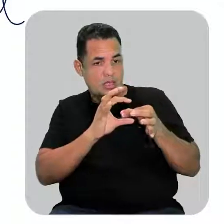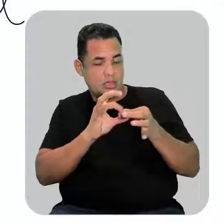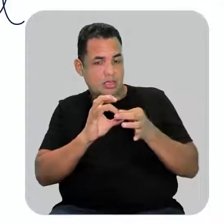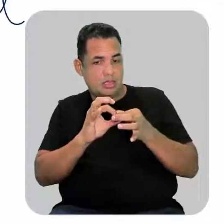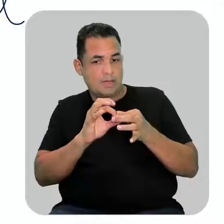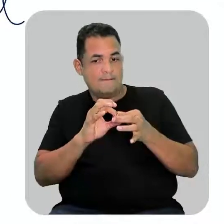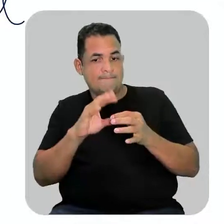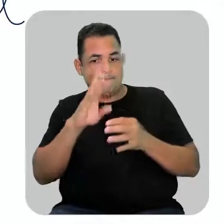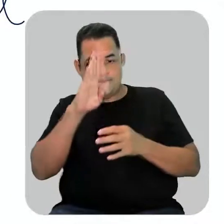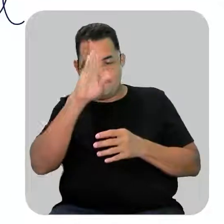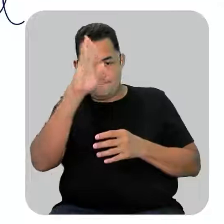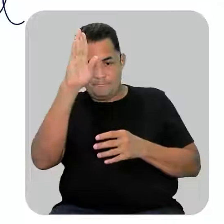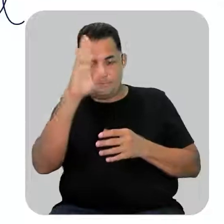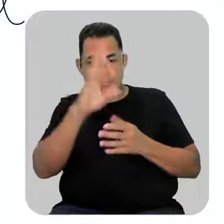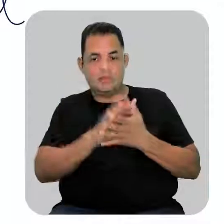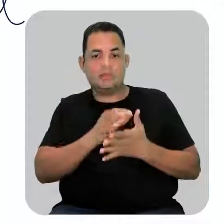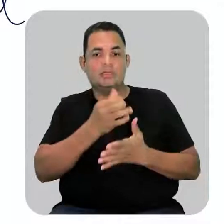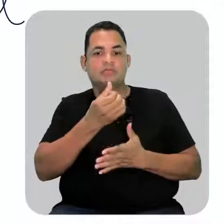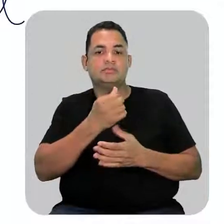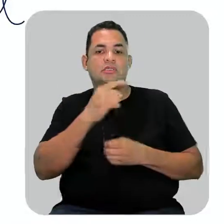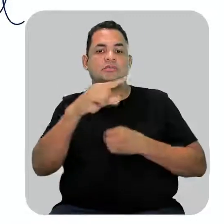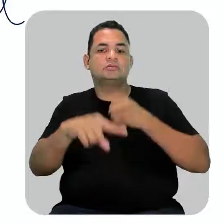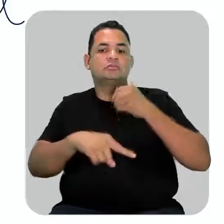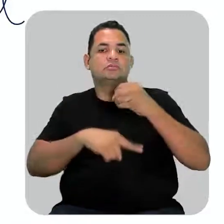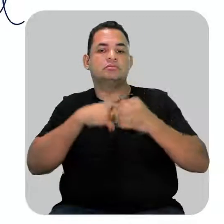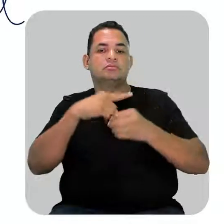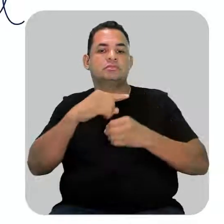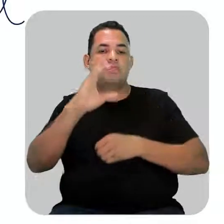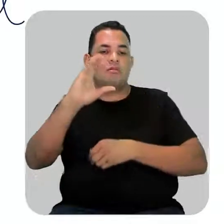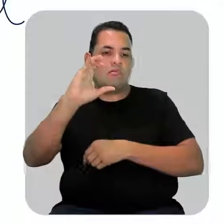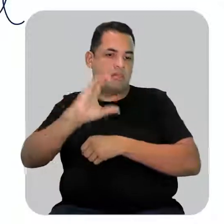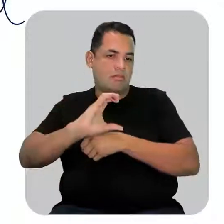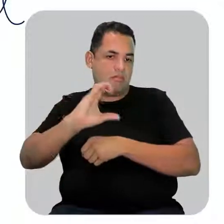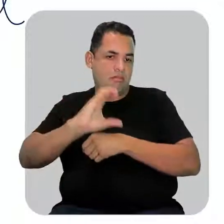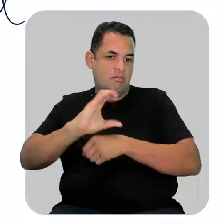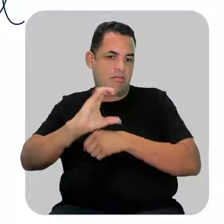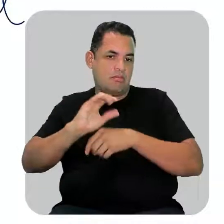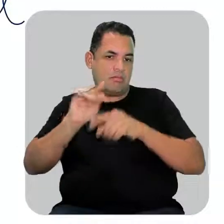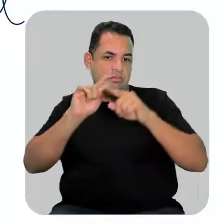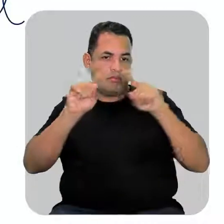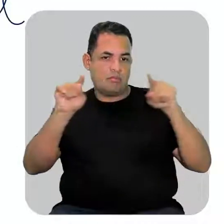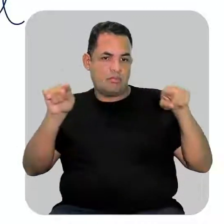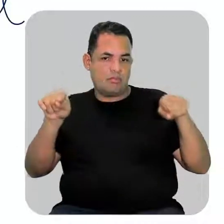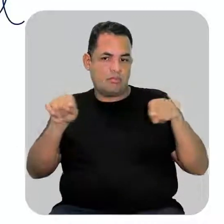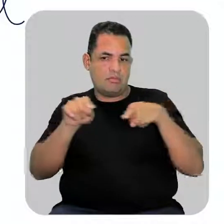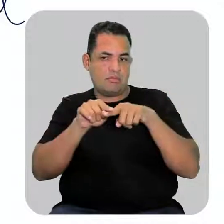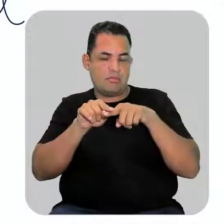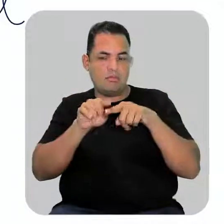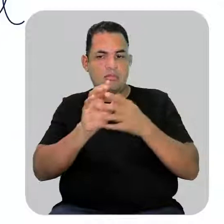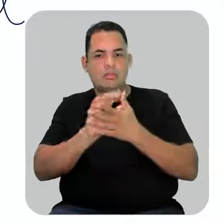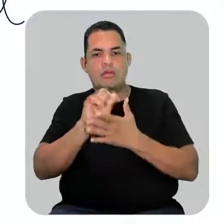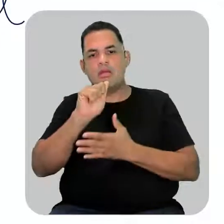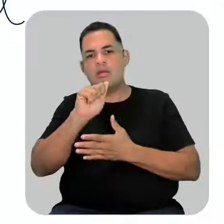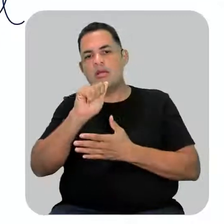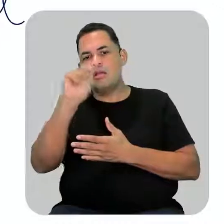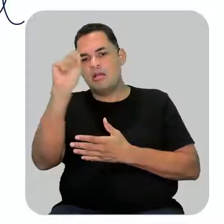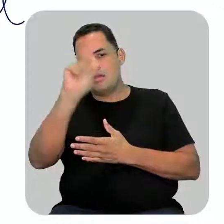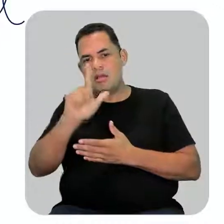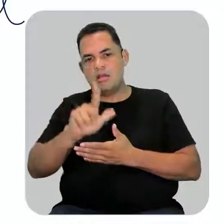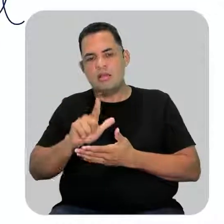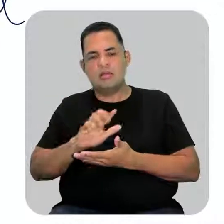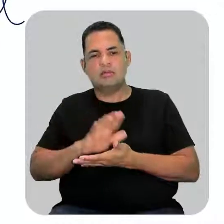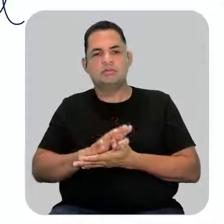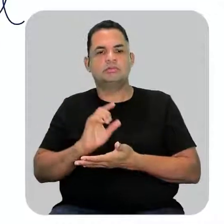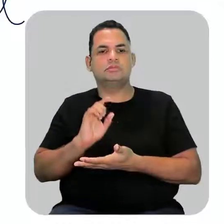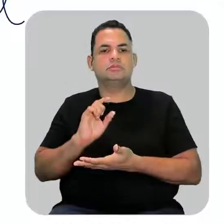é a cadeia com 6 átomos de carbono. Essa daqui, que está de azulzinho. Como entre os nossos átomos